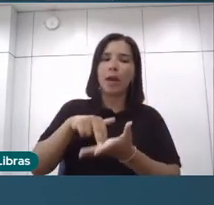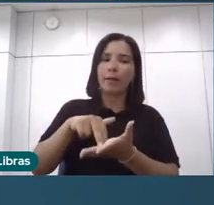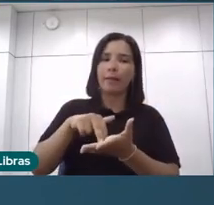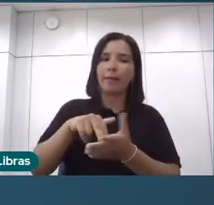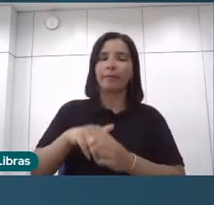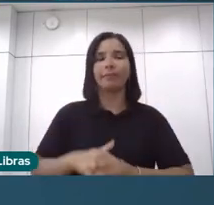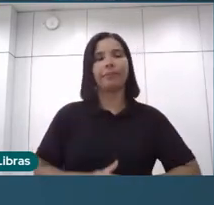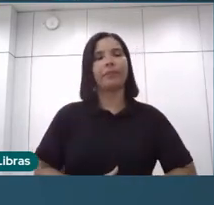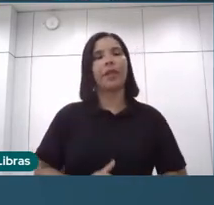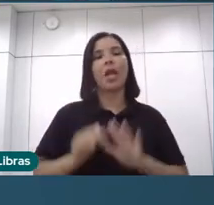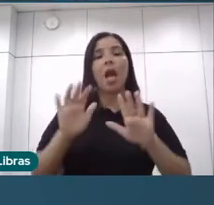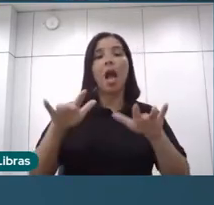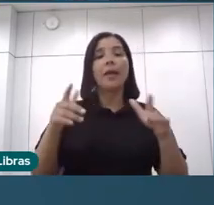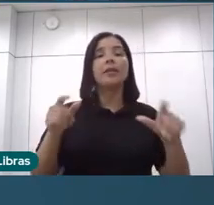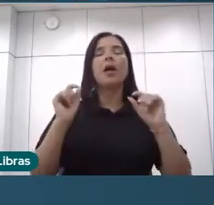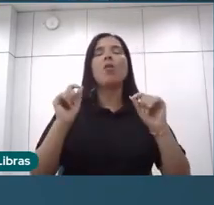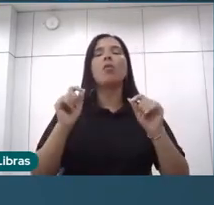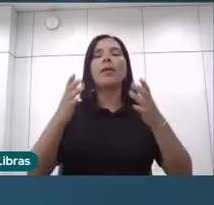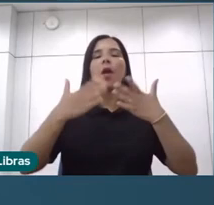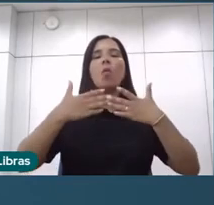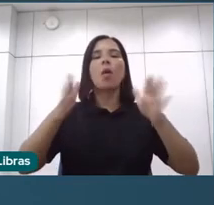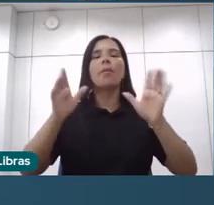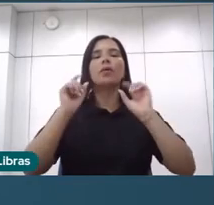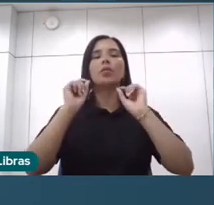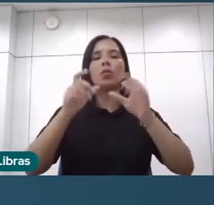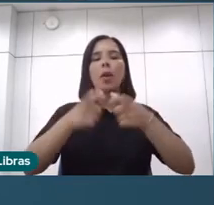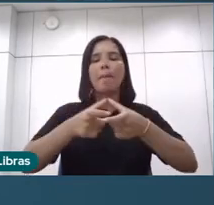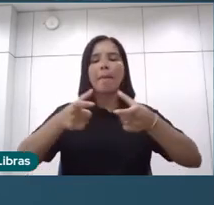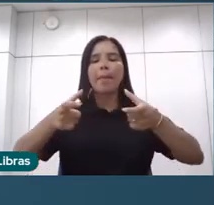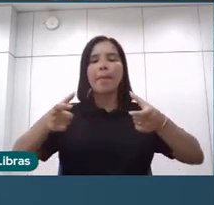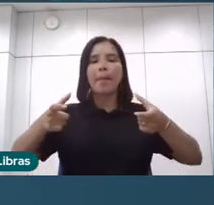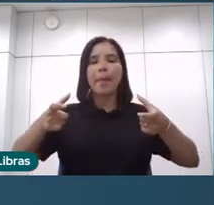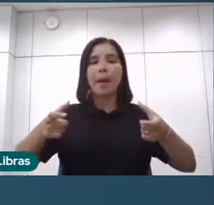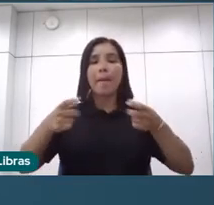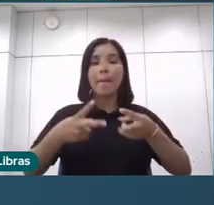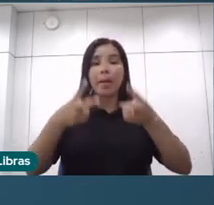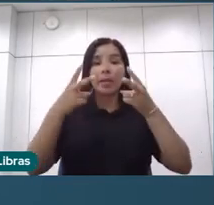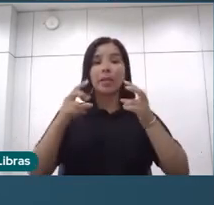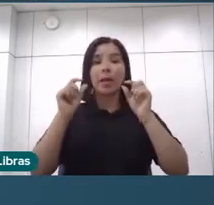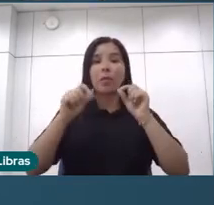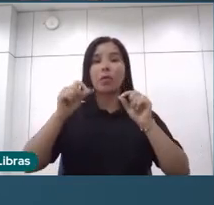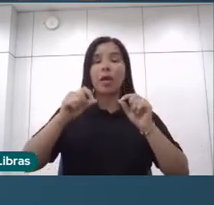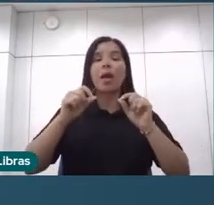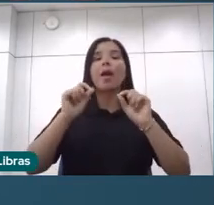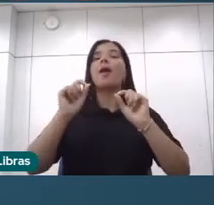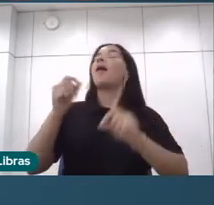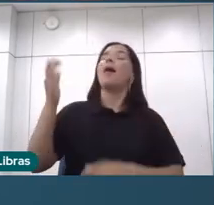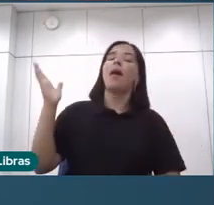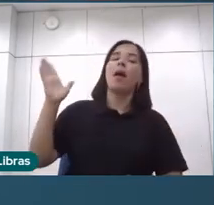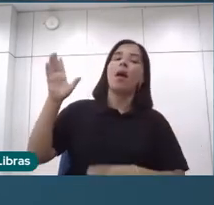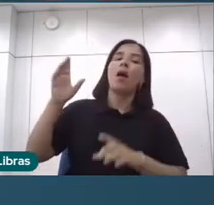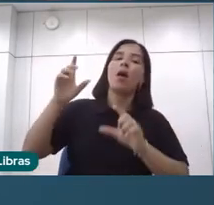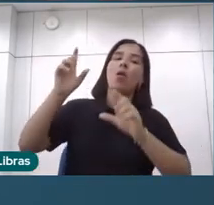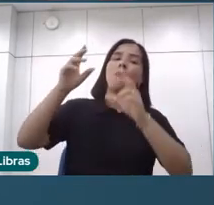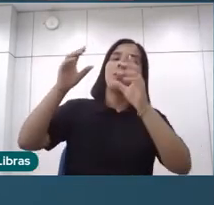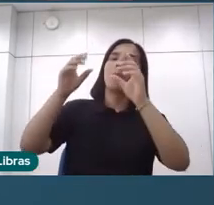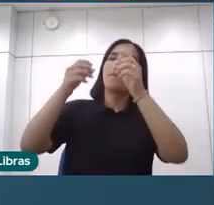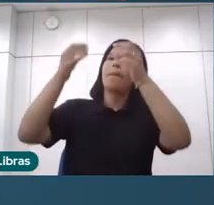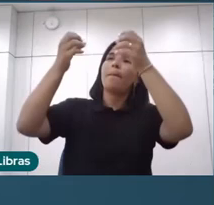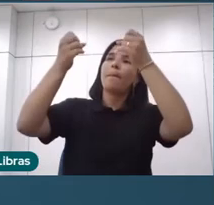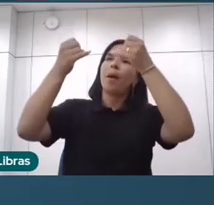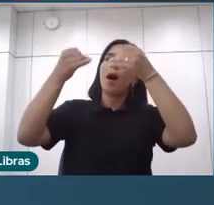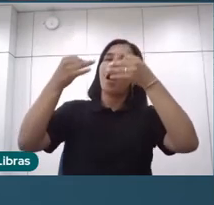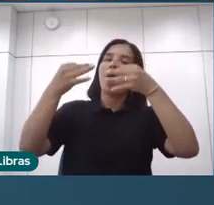Quando a gente faz uma abertura maior, a gente percebe que, obviamente, é uma pirâmide, enfim, não sei se é bem uma pirâmide, mas